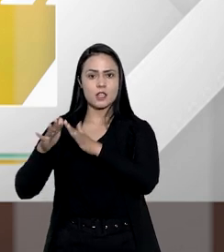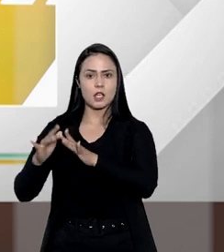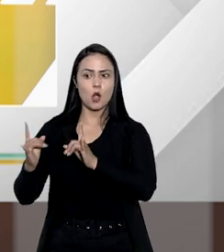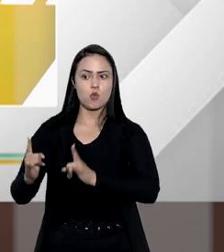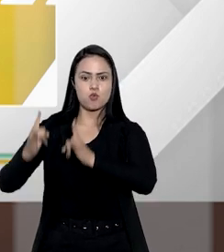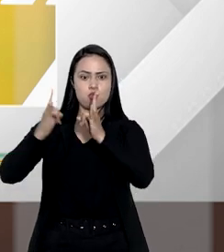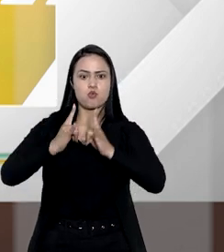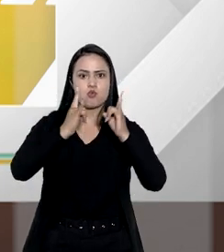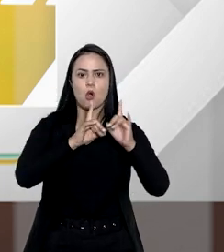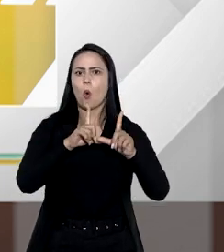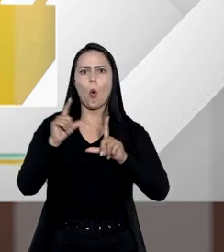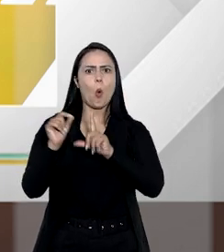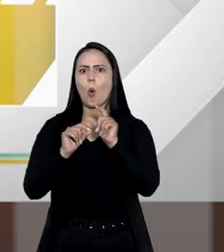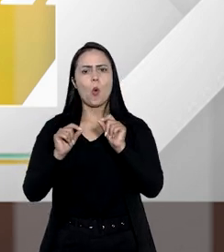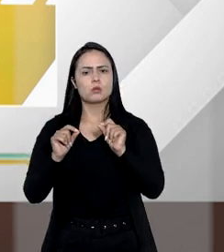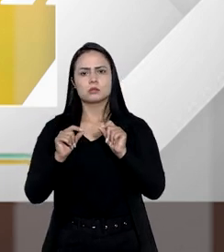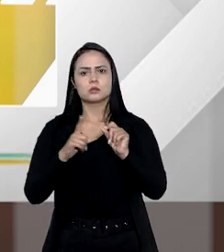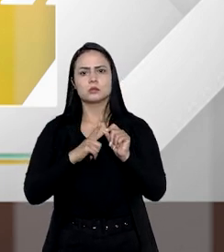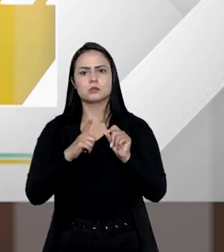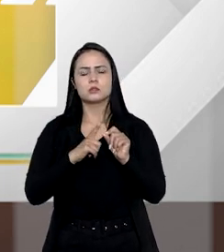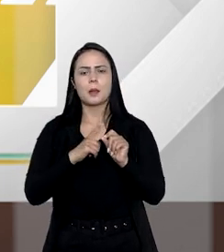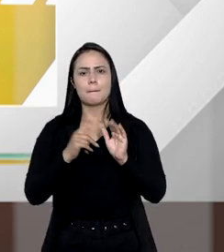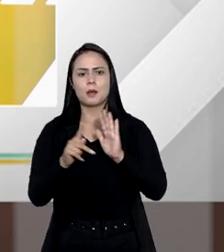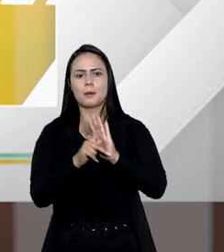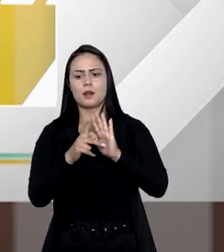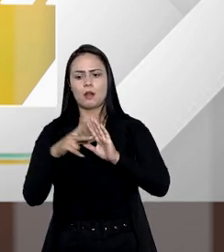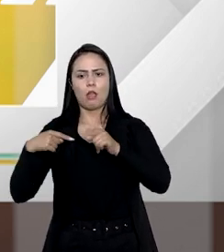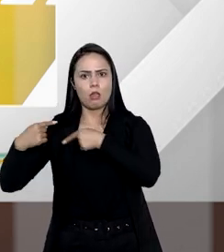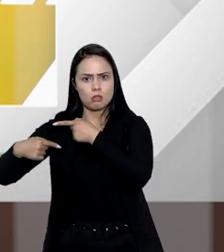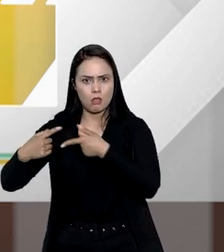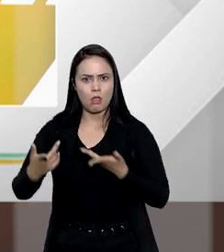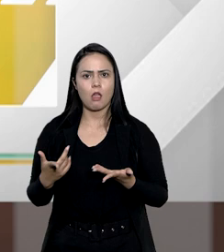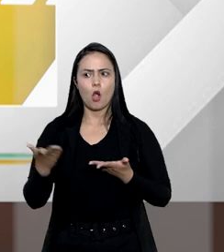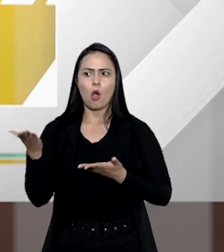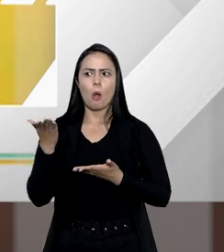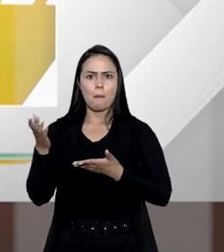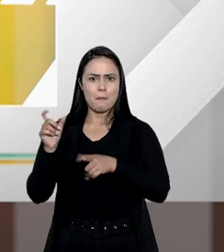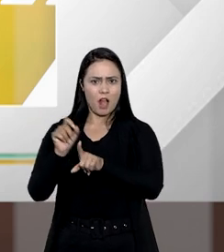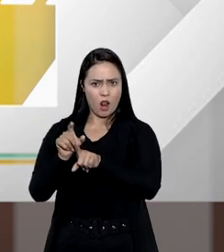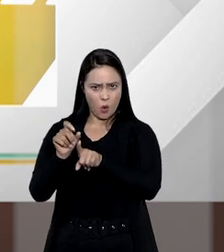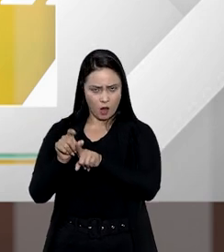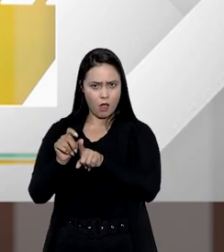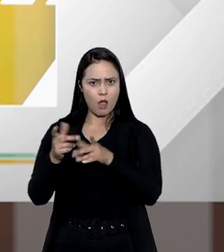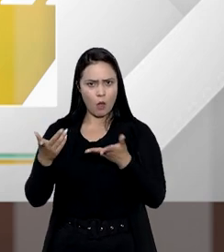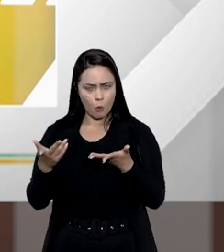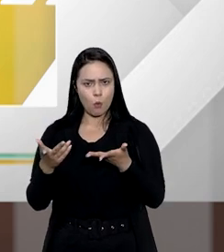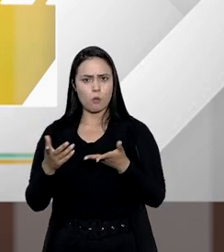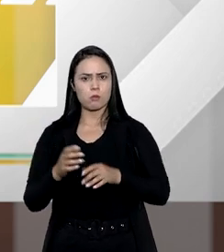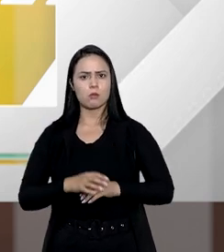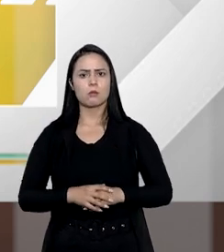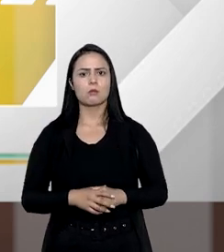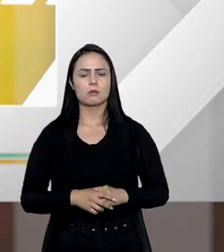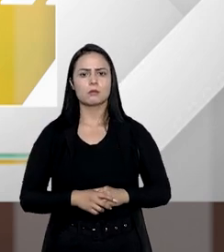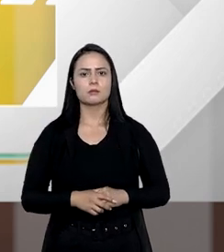condomínio com os demais herdeiros esses ou seja os herdeiros eles podem cobrar aluguéis do cônjuge morador